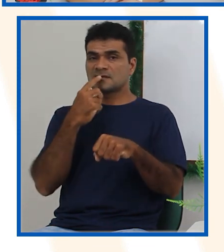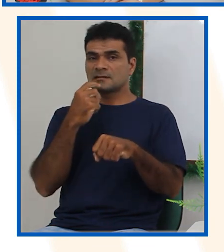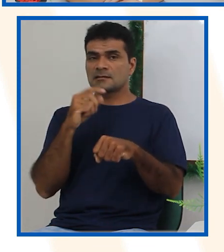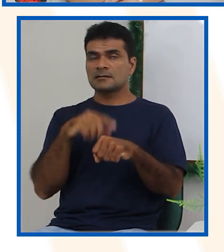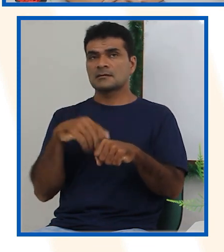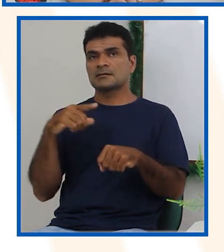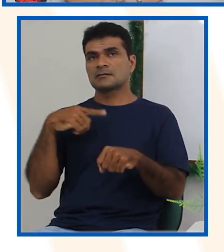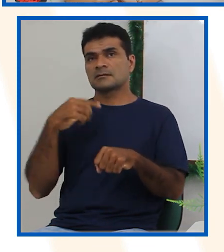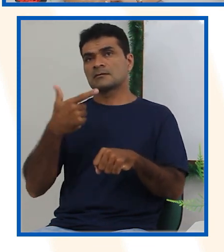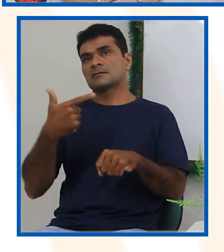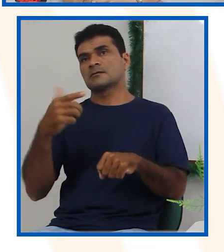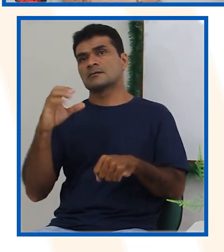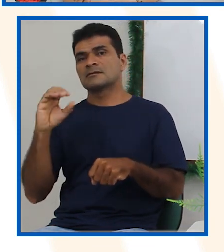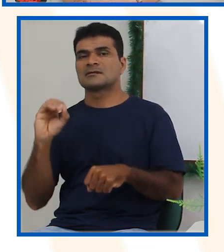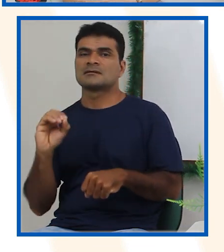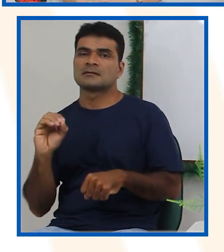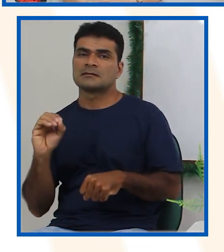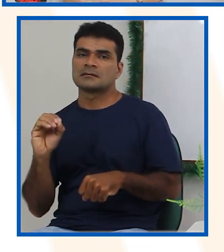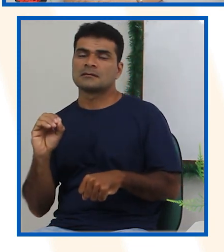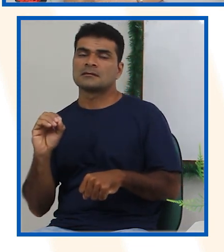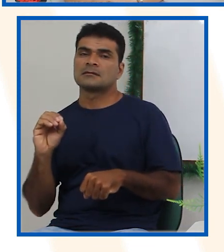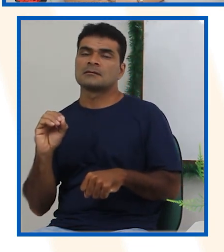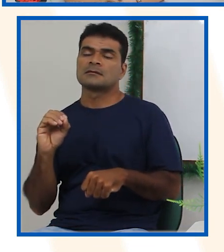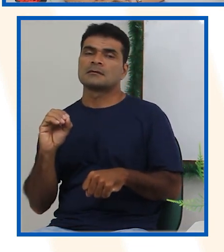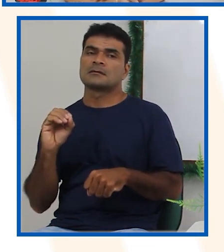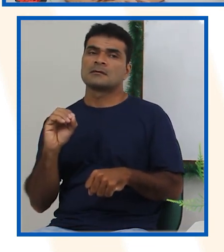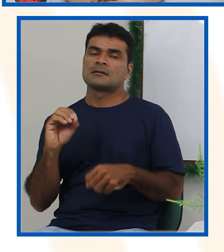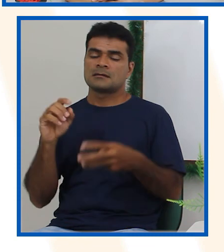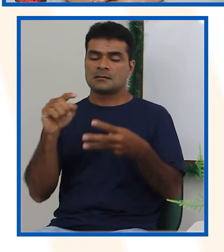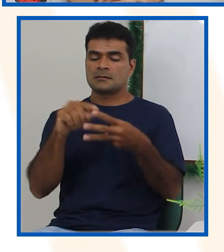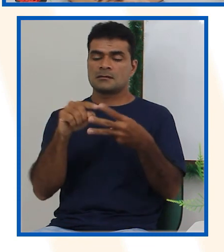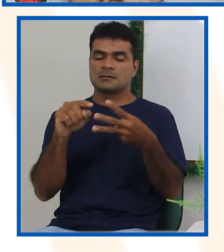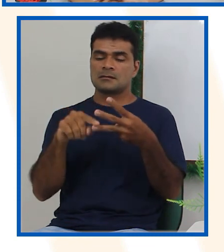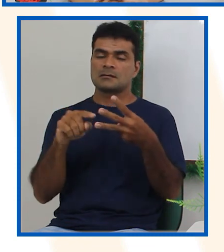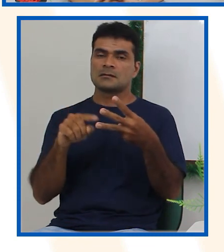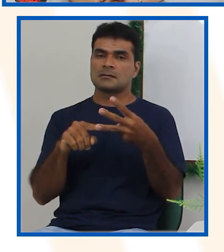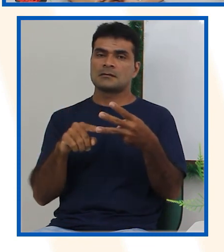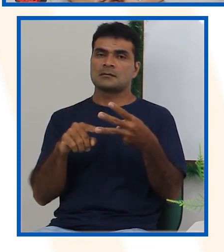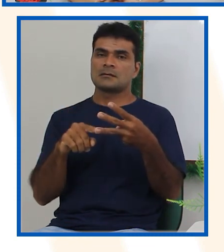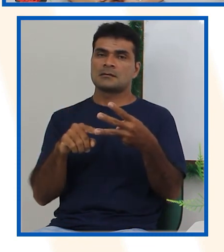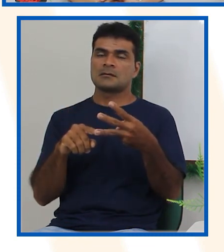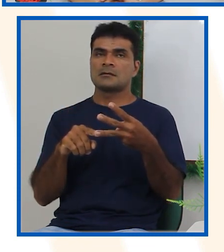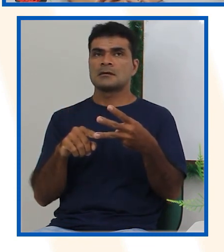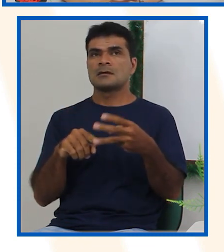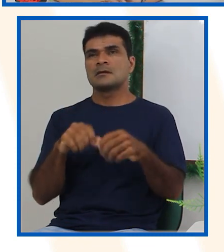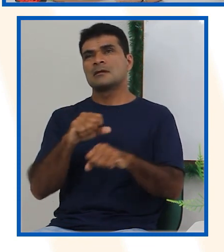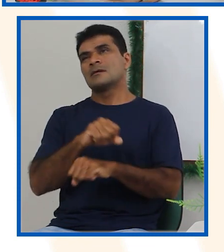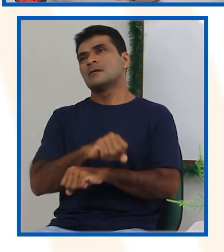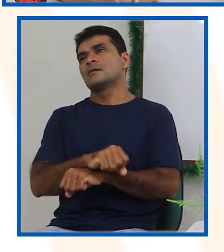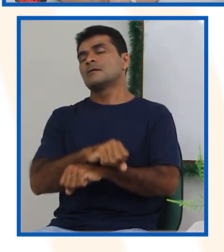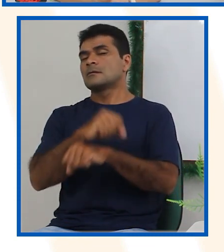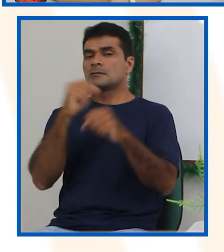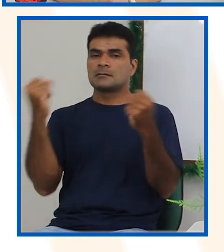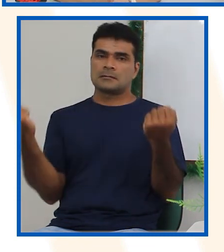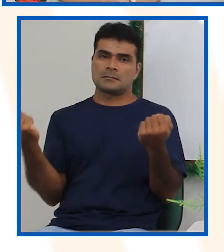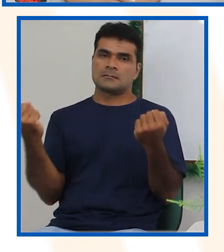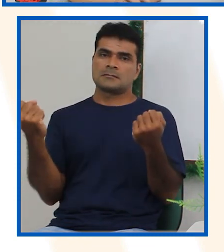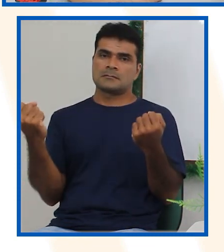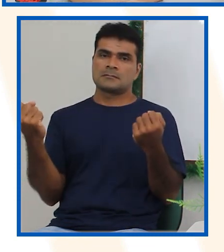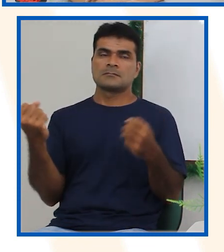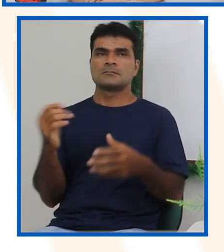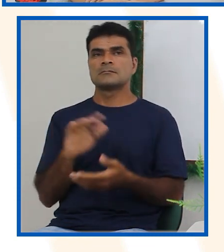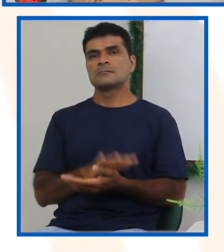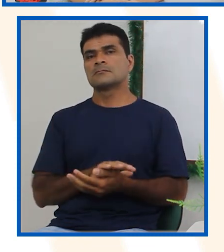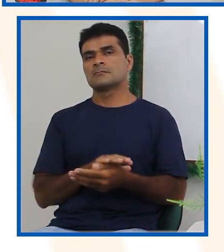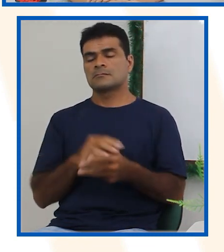opção é mais improvável que a mãe do Arthur pegue da caixa? É aquele que tem menos possibilidade.